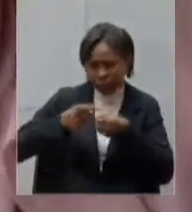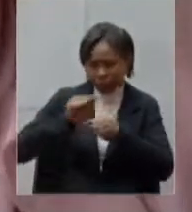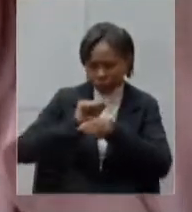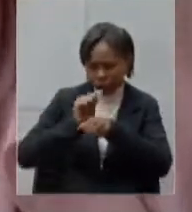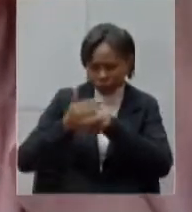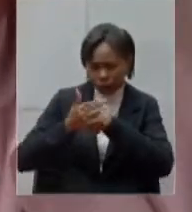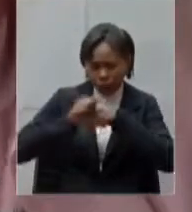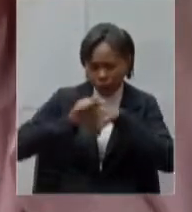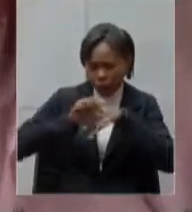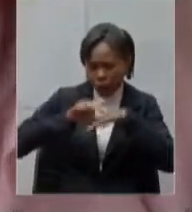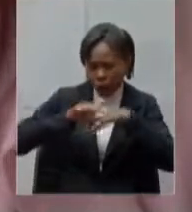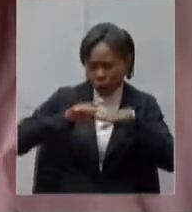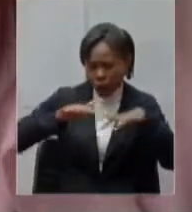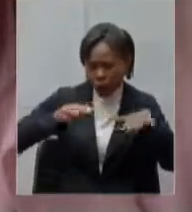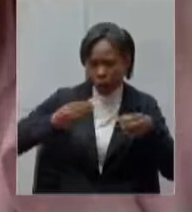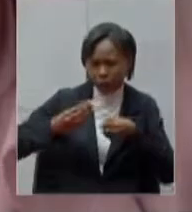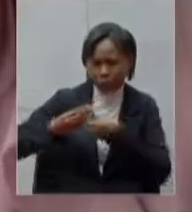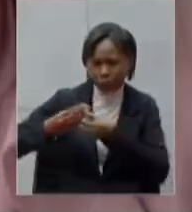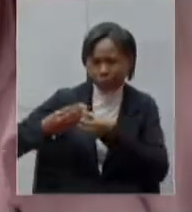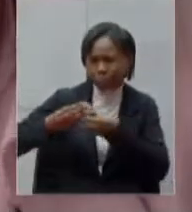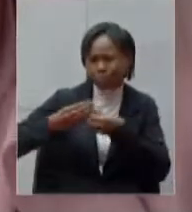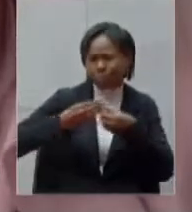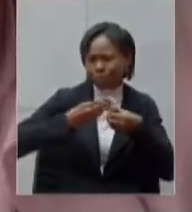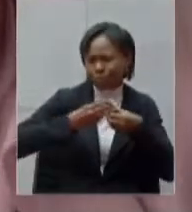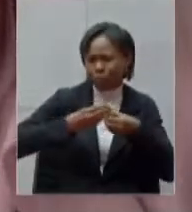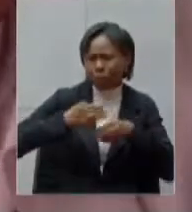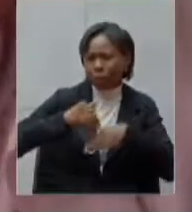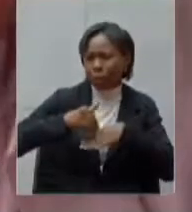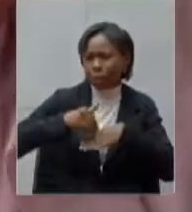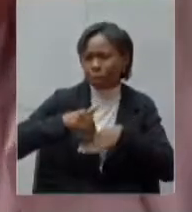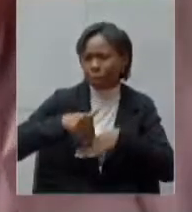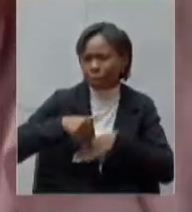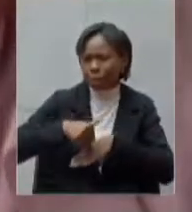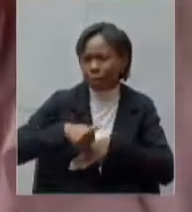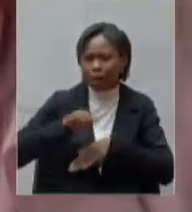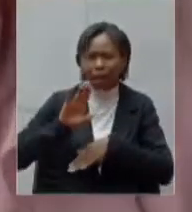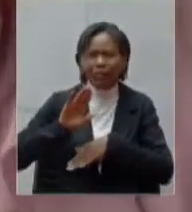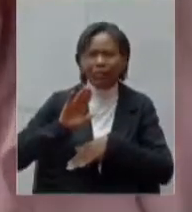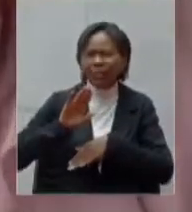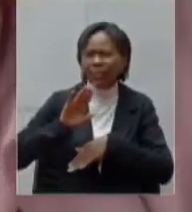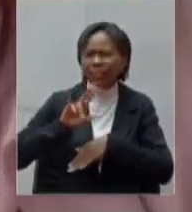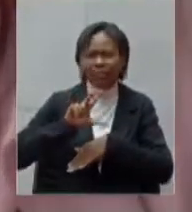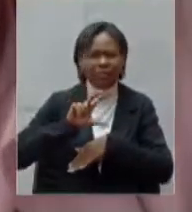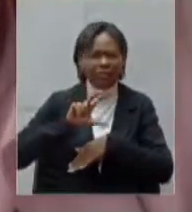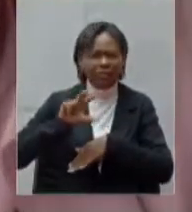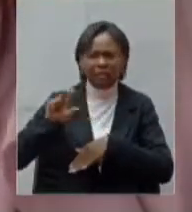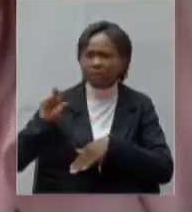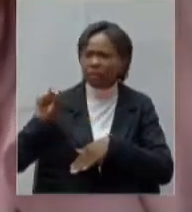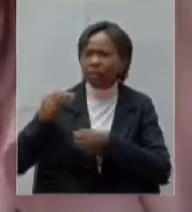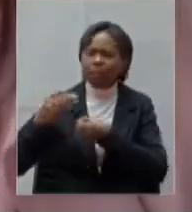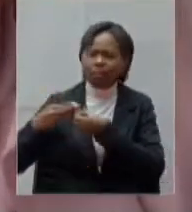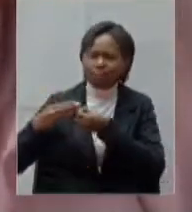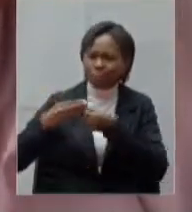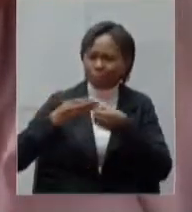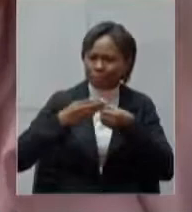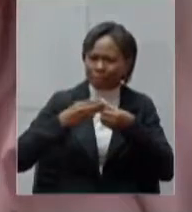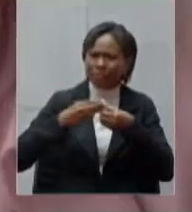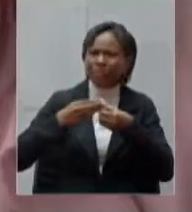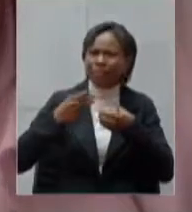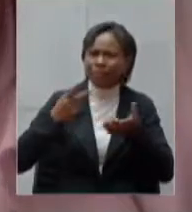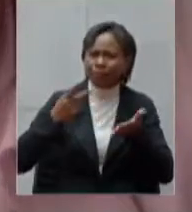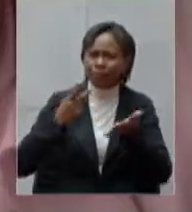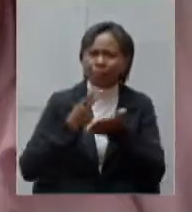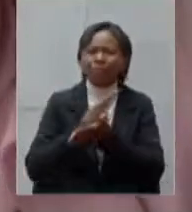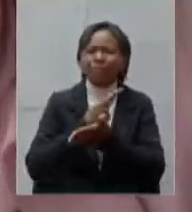municípios que hoje já tem mais de 580 municípios atingidos